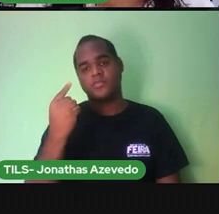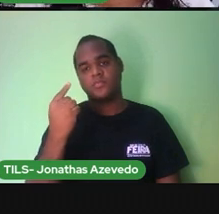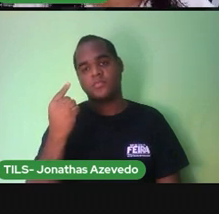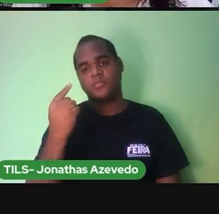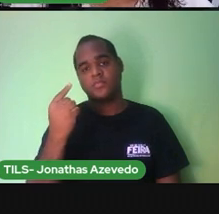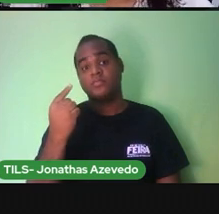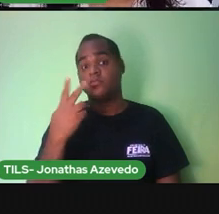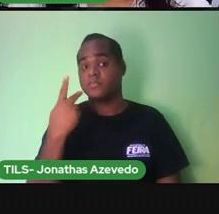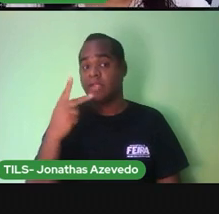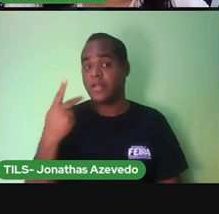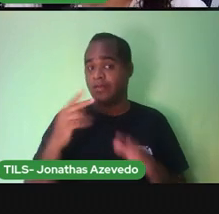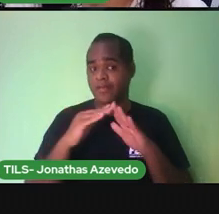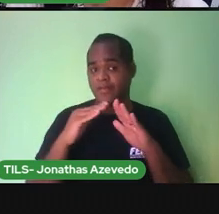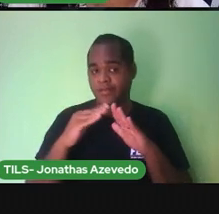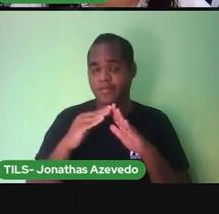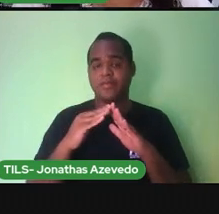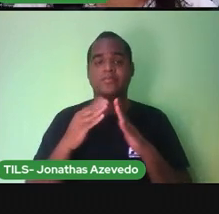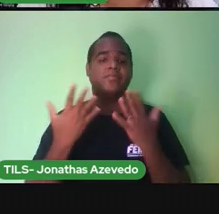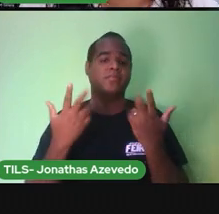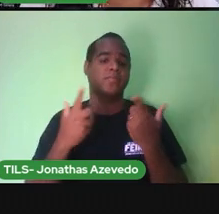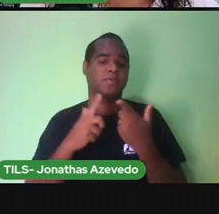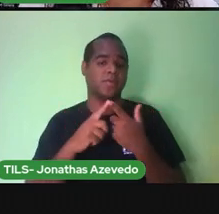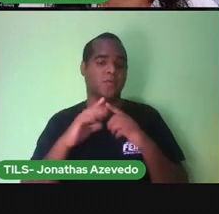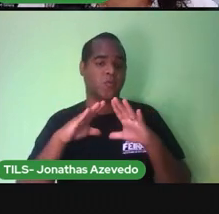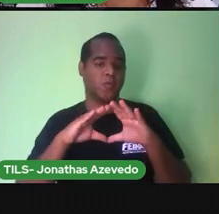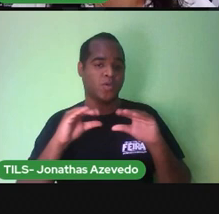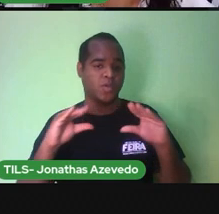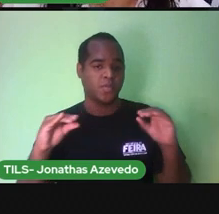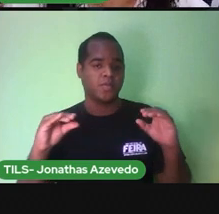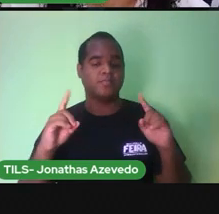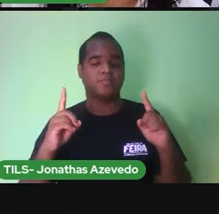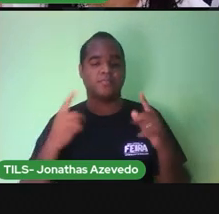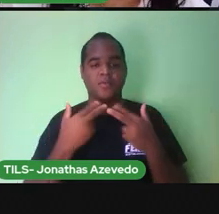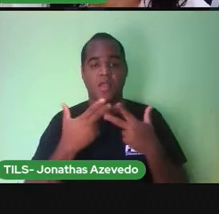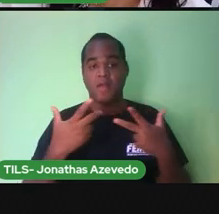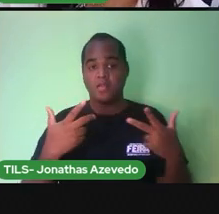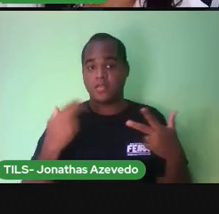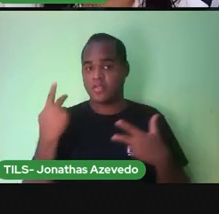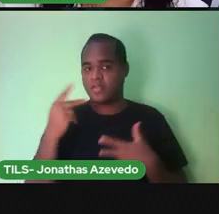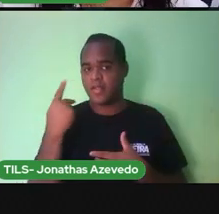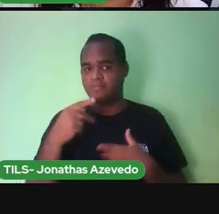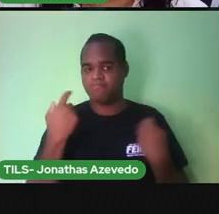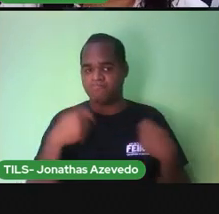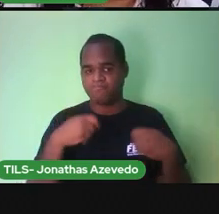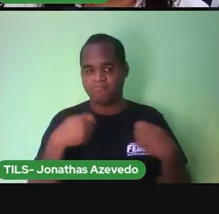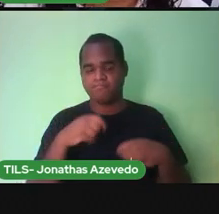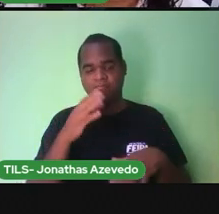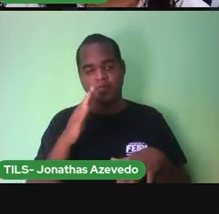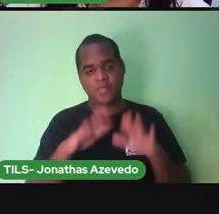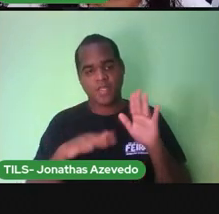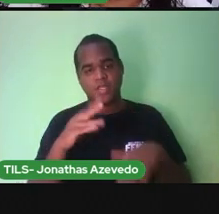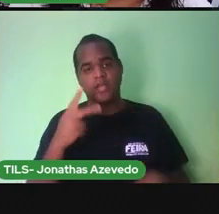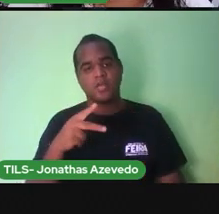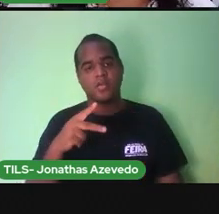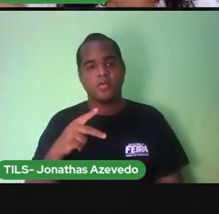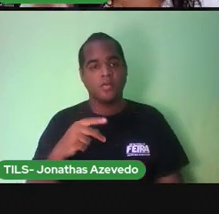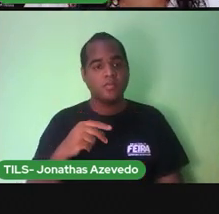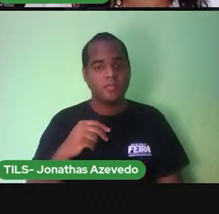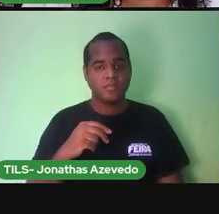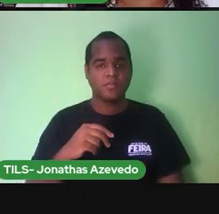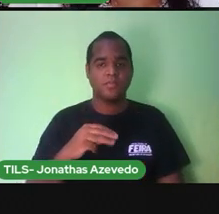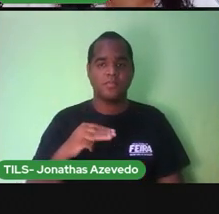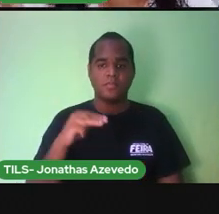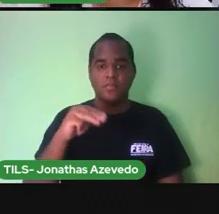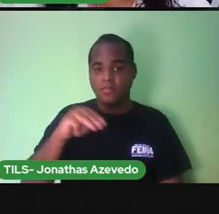casa Da cama É medido E essa medida É em metros Porque